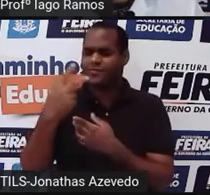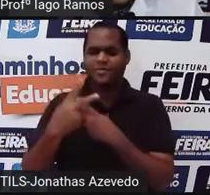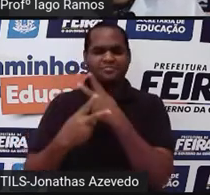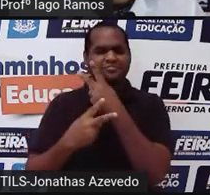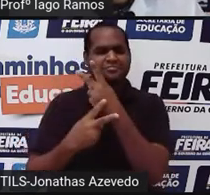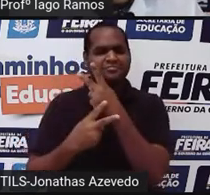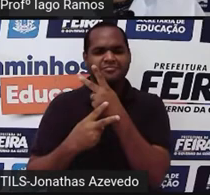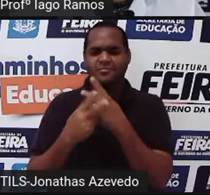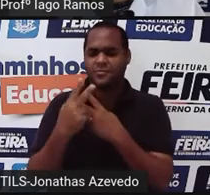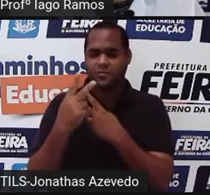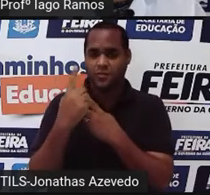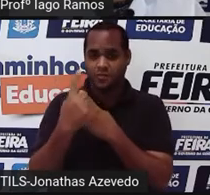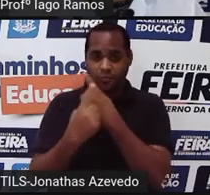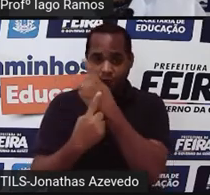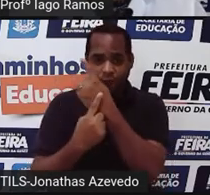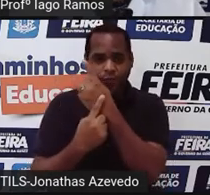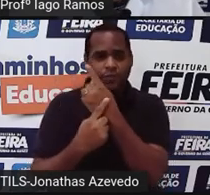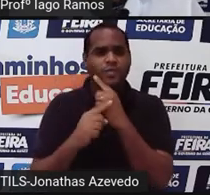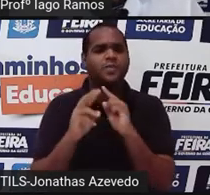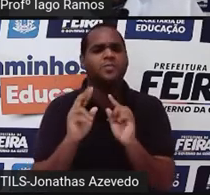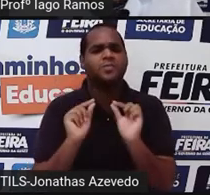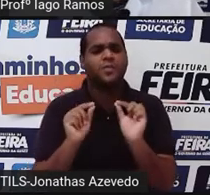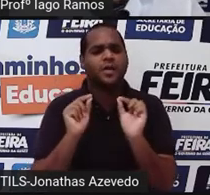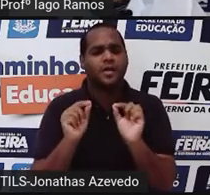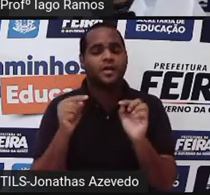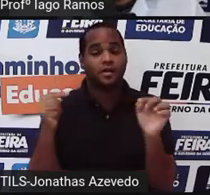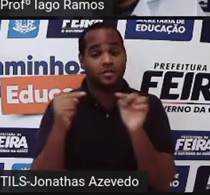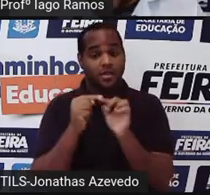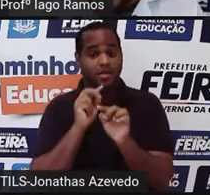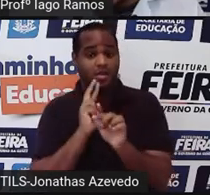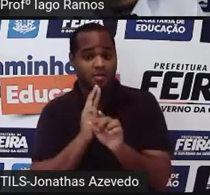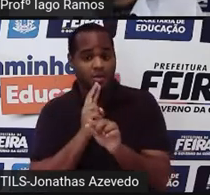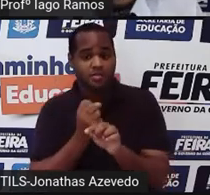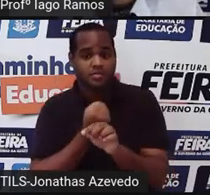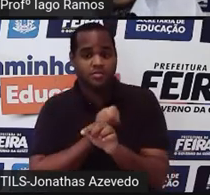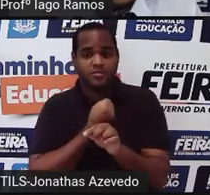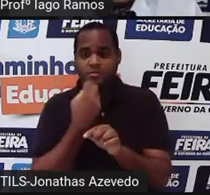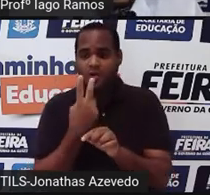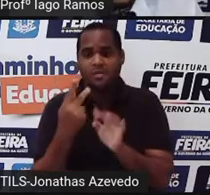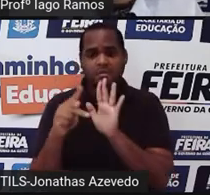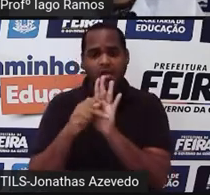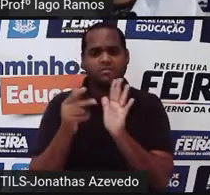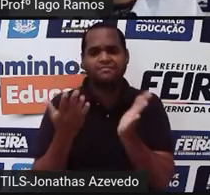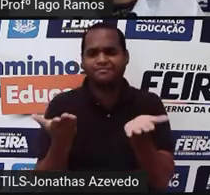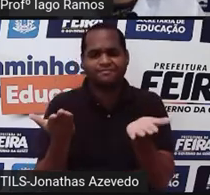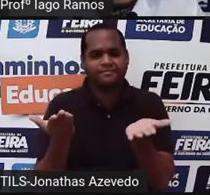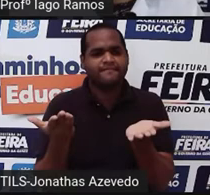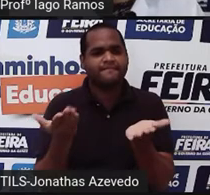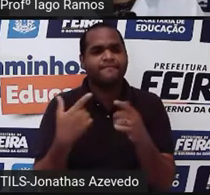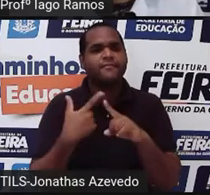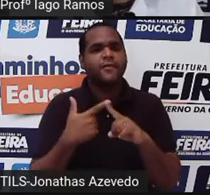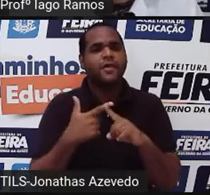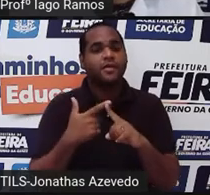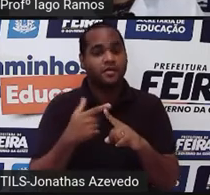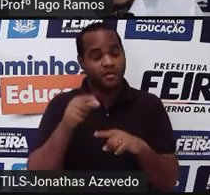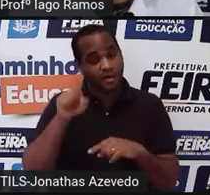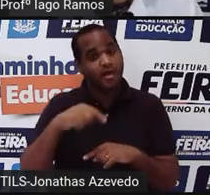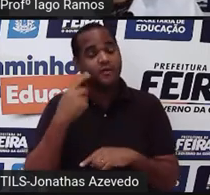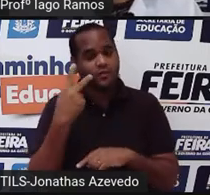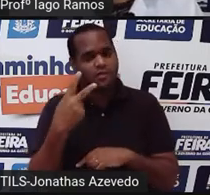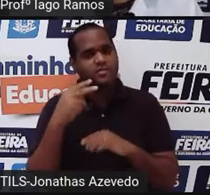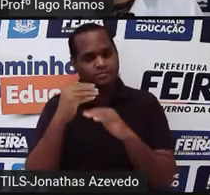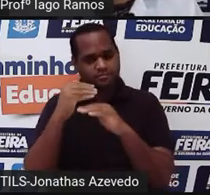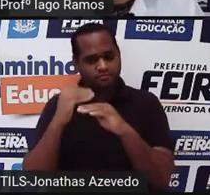dois elevado a um vai ter como resultado o próprio dois, tá? Lembrando que o dois ali